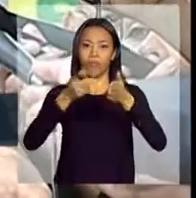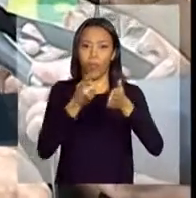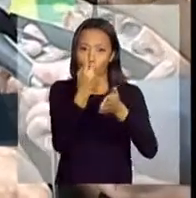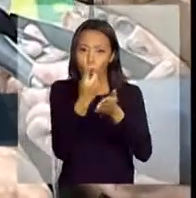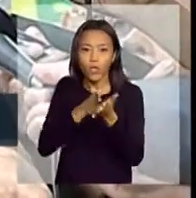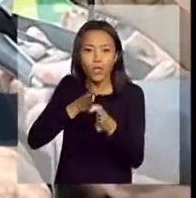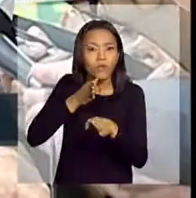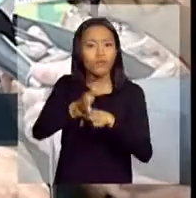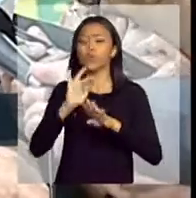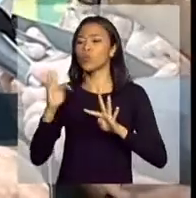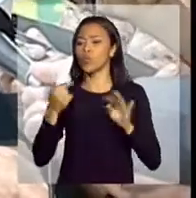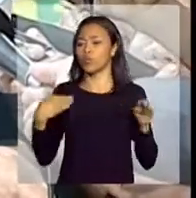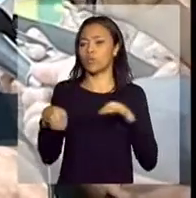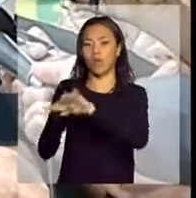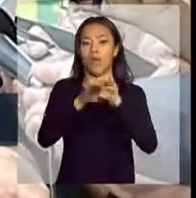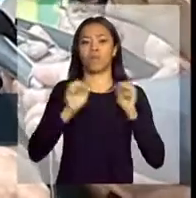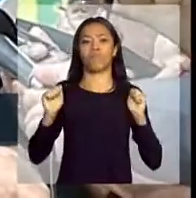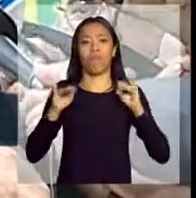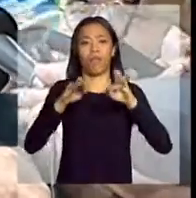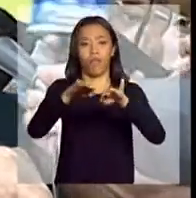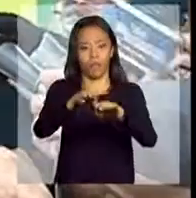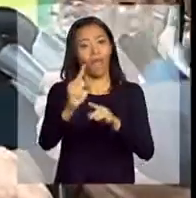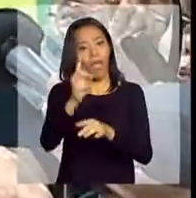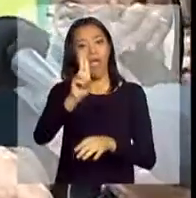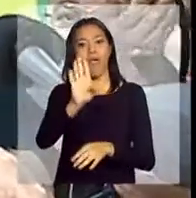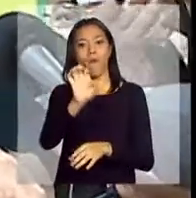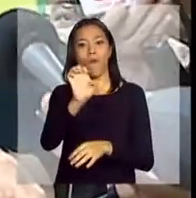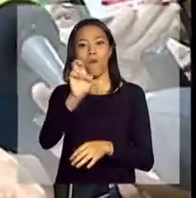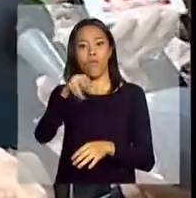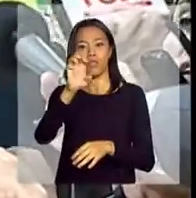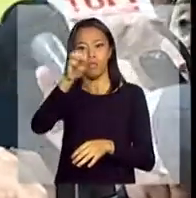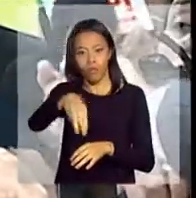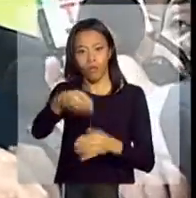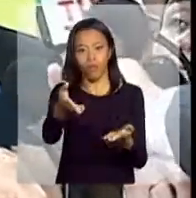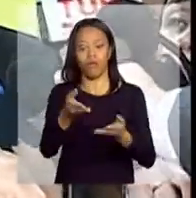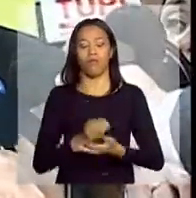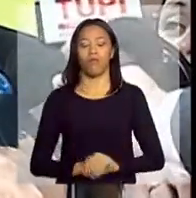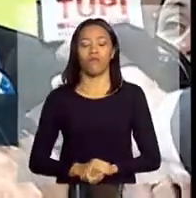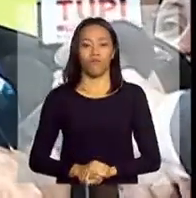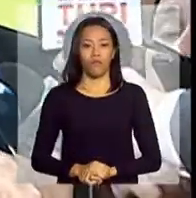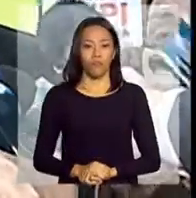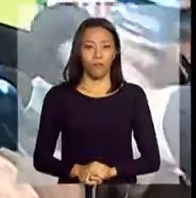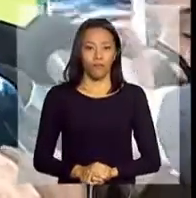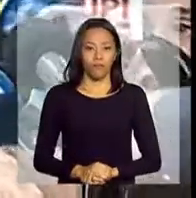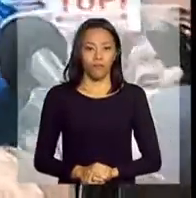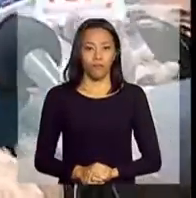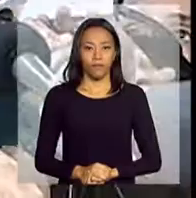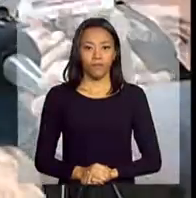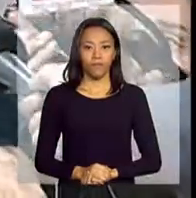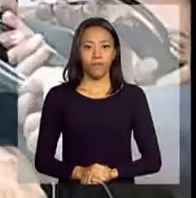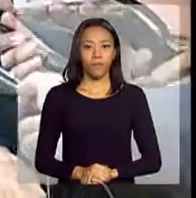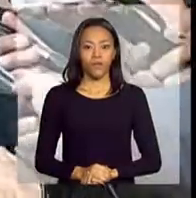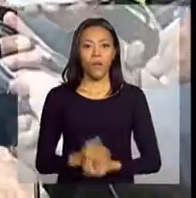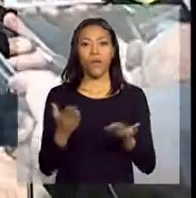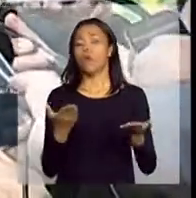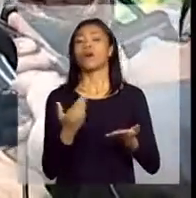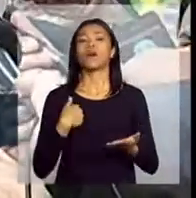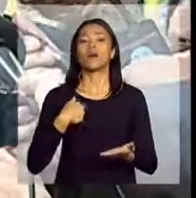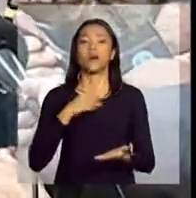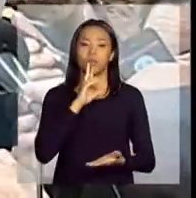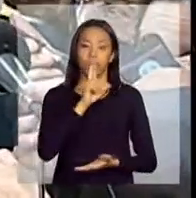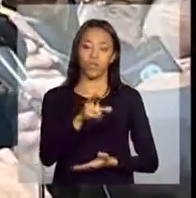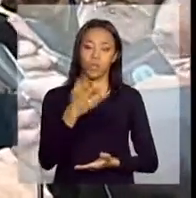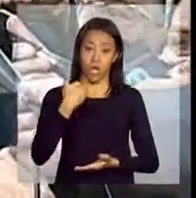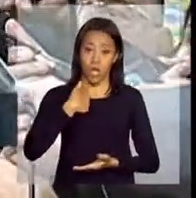uma porta que todos são iguais, é o Enem. E esse aumento de mais de um milhão pode ser atribuído ao quê? Olha, eu atribuo